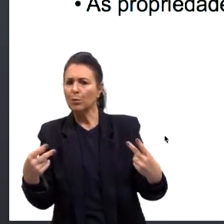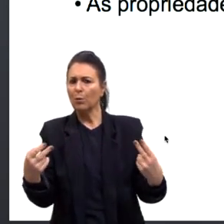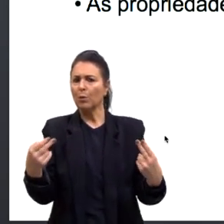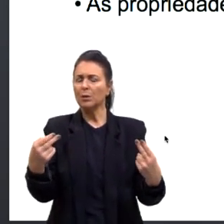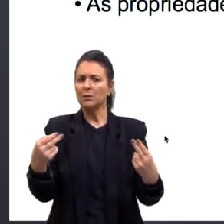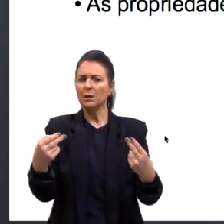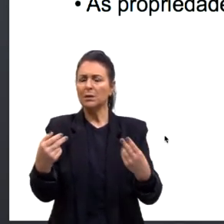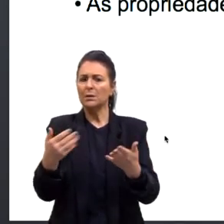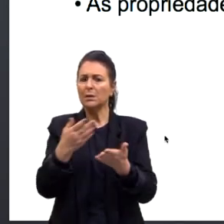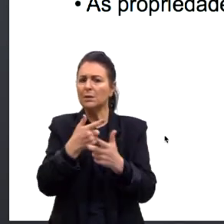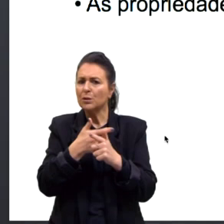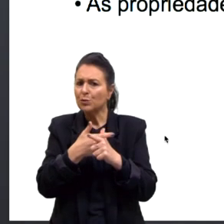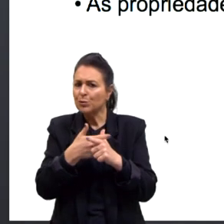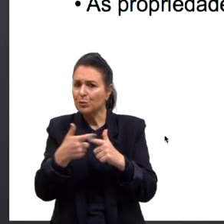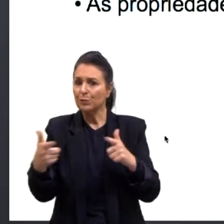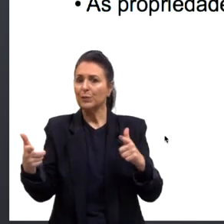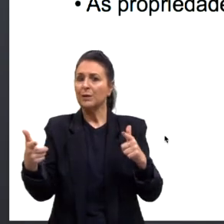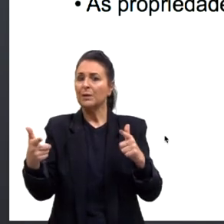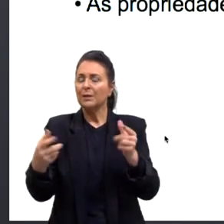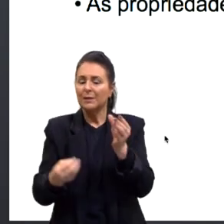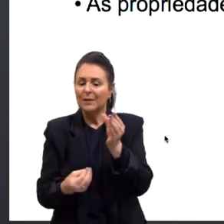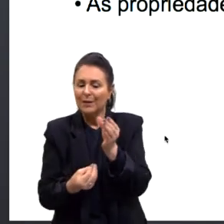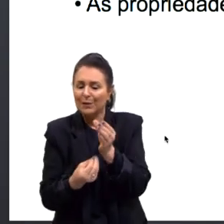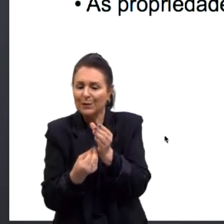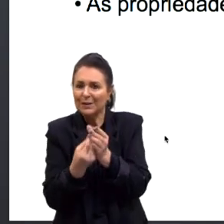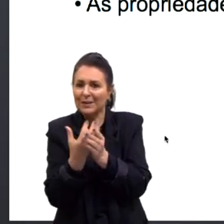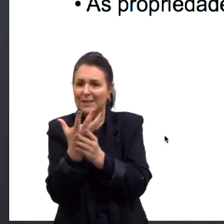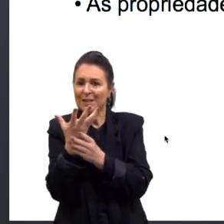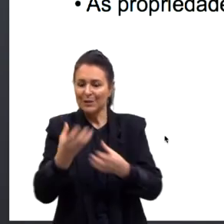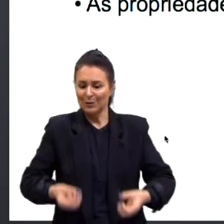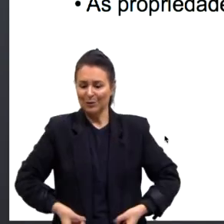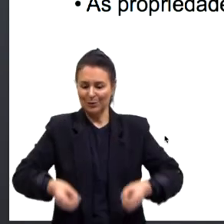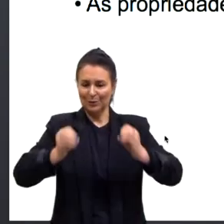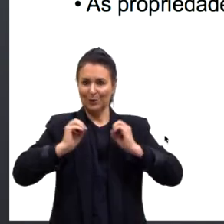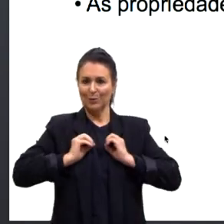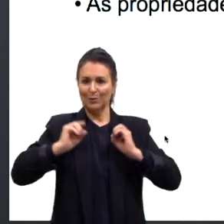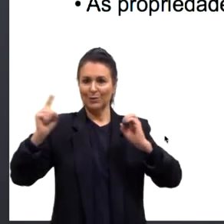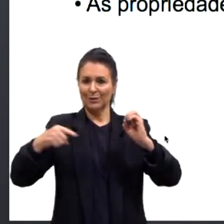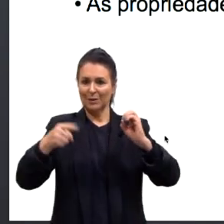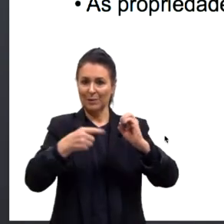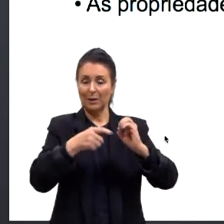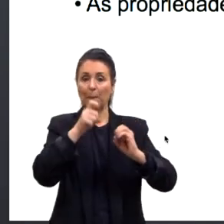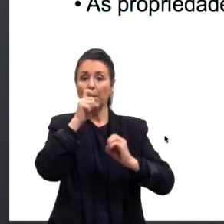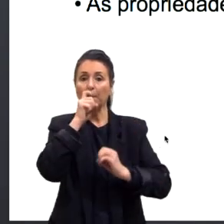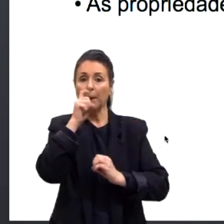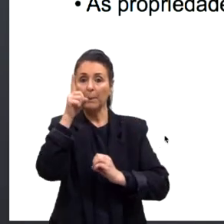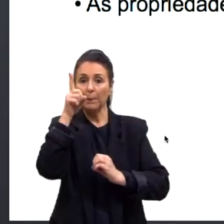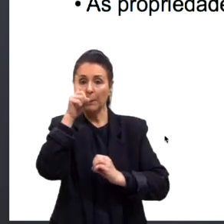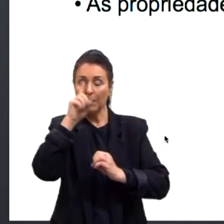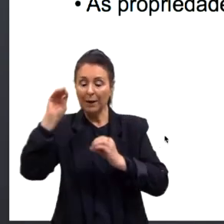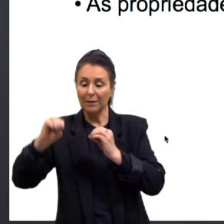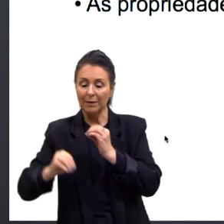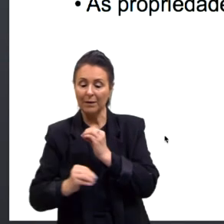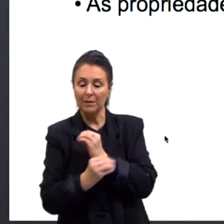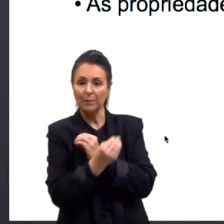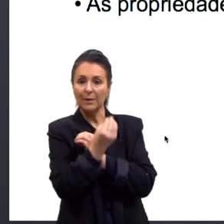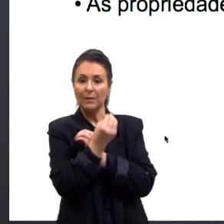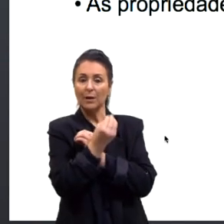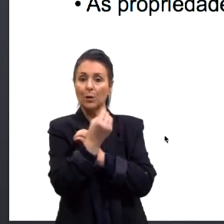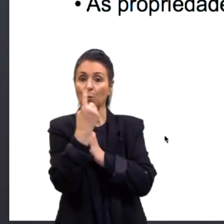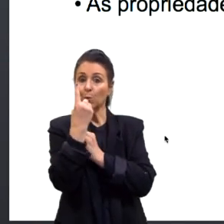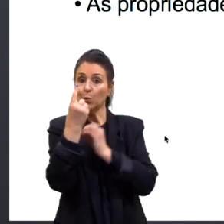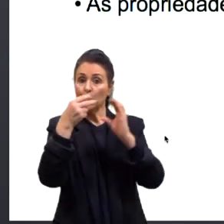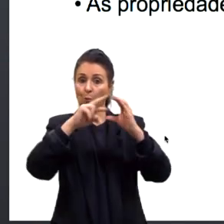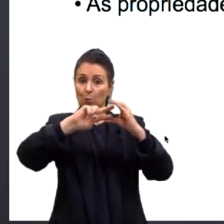se dividem ainda na formação dos gametas. Então, os pais vão transmitir apenas um gene para cada